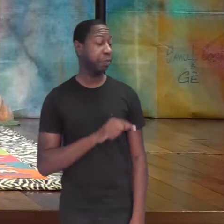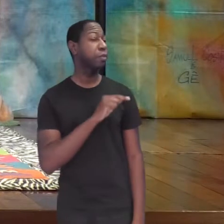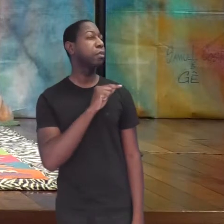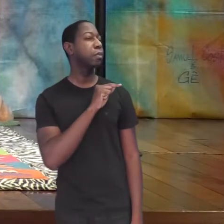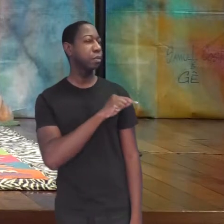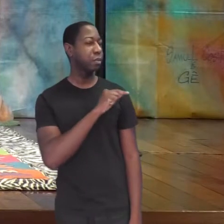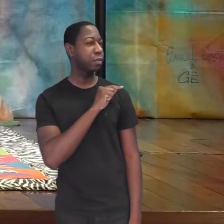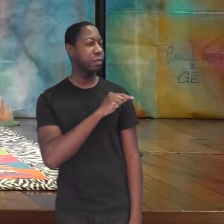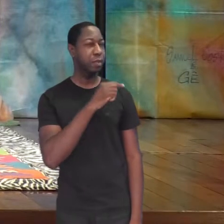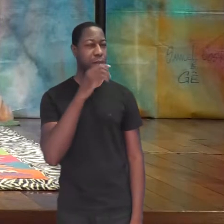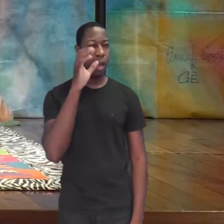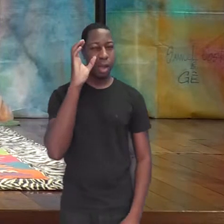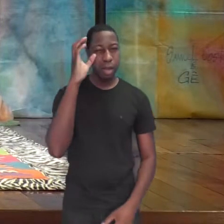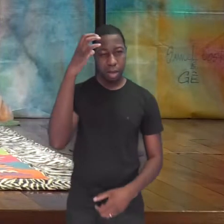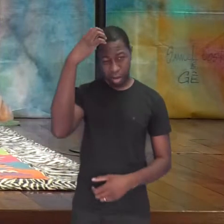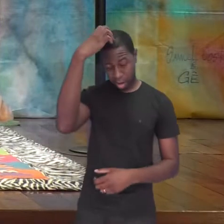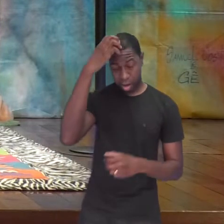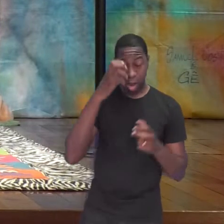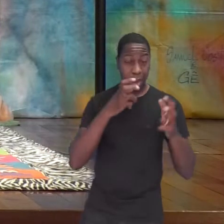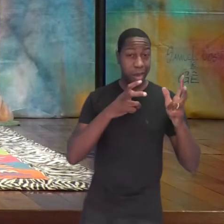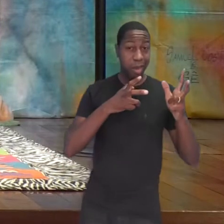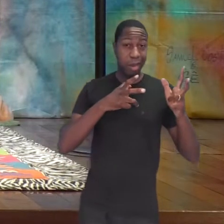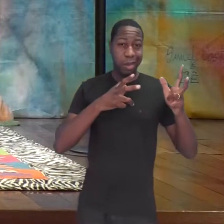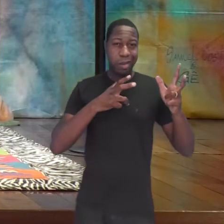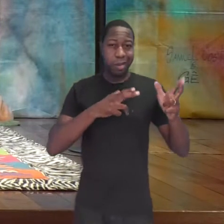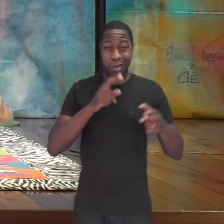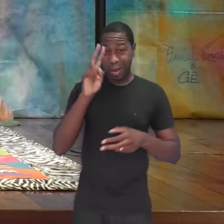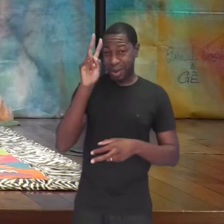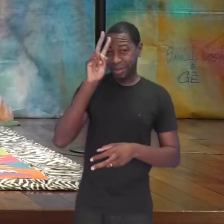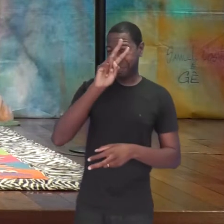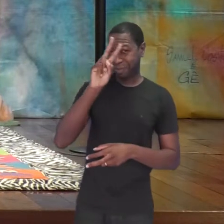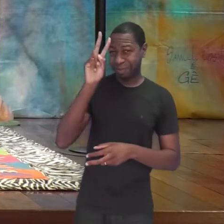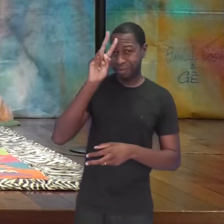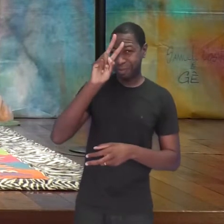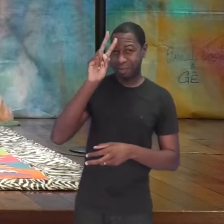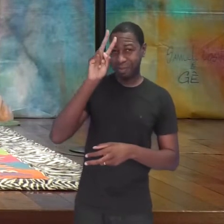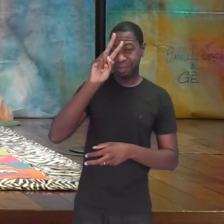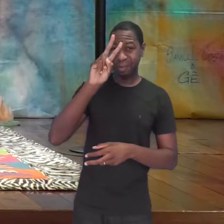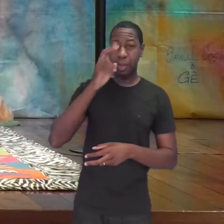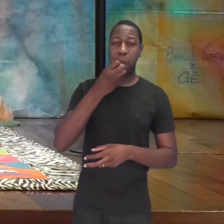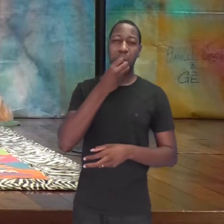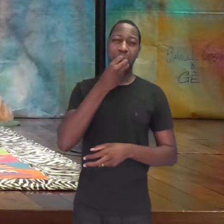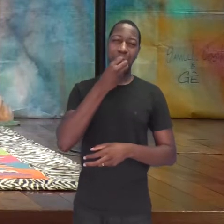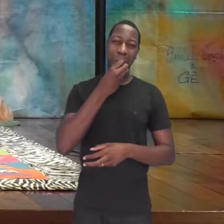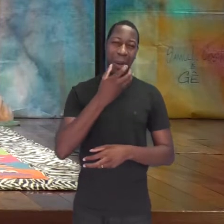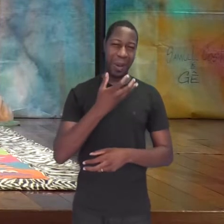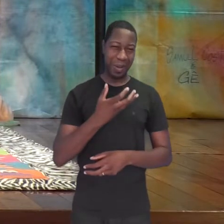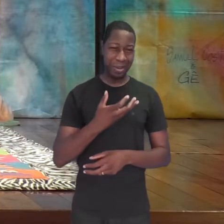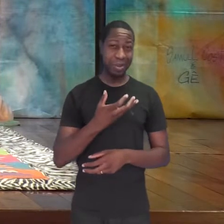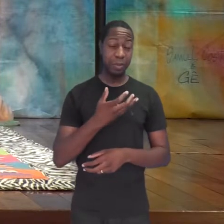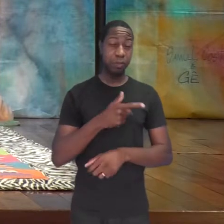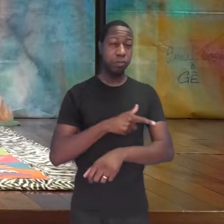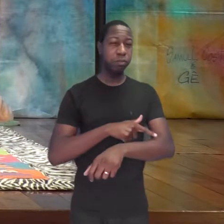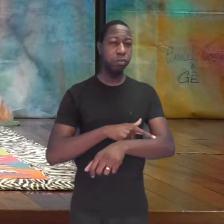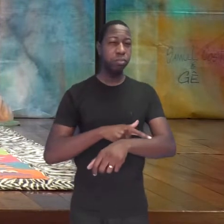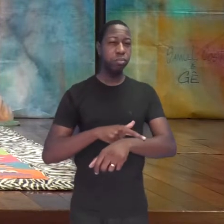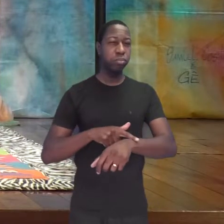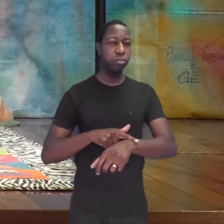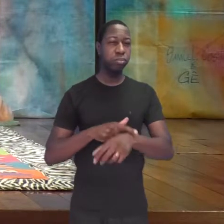como ele era um rei igualzinho rei de histórias, ele era um rei bom, justo,